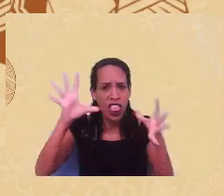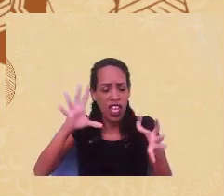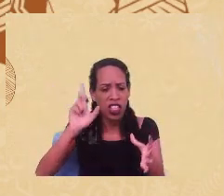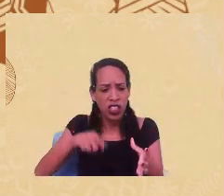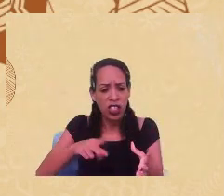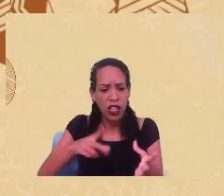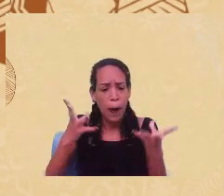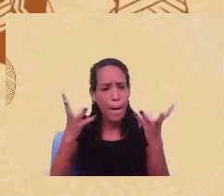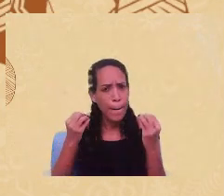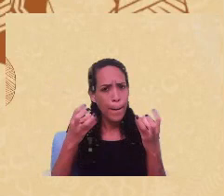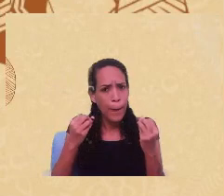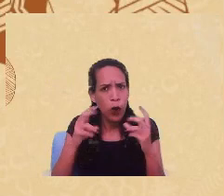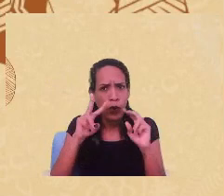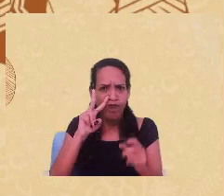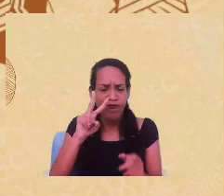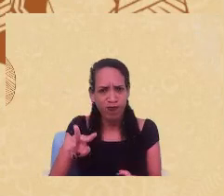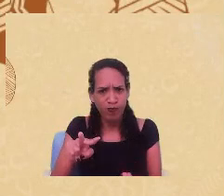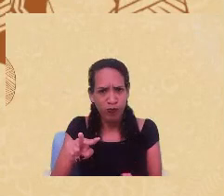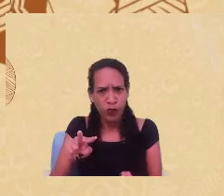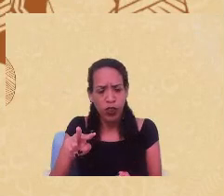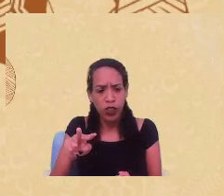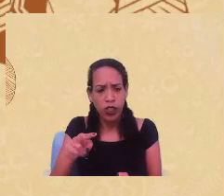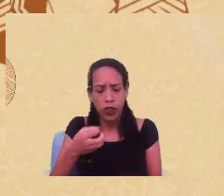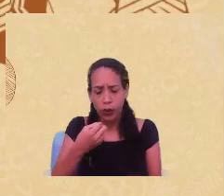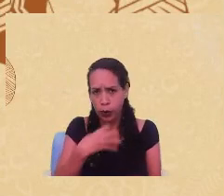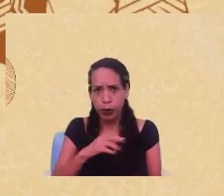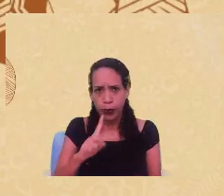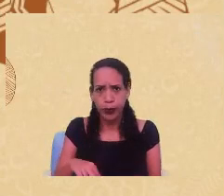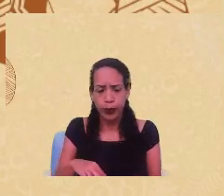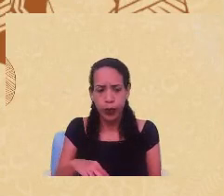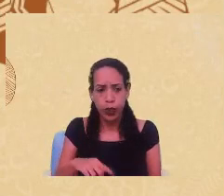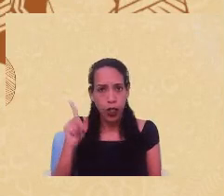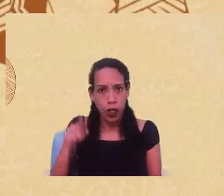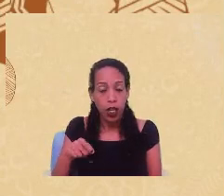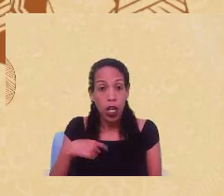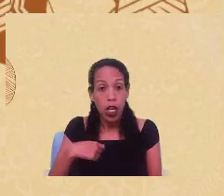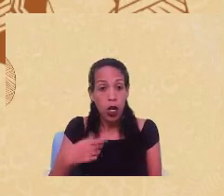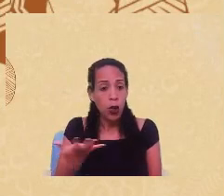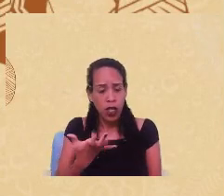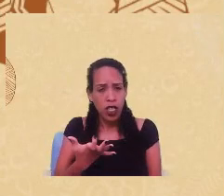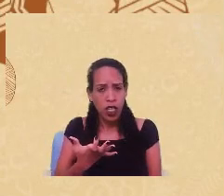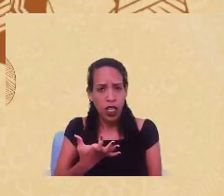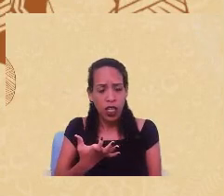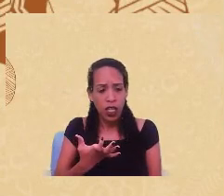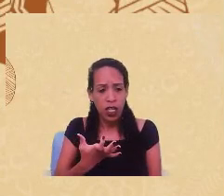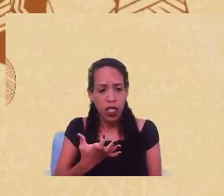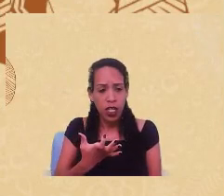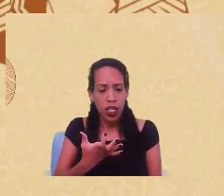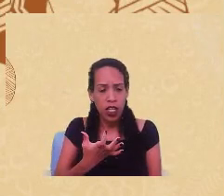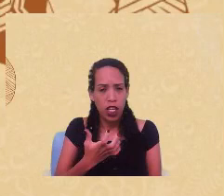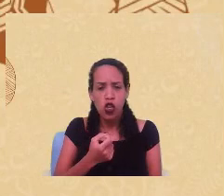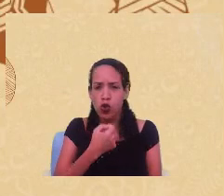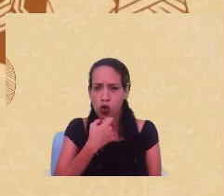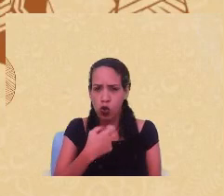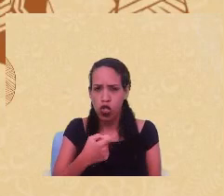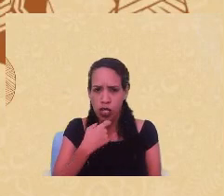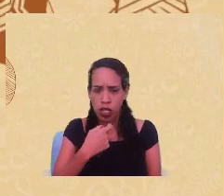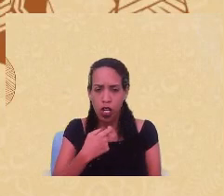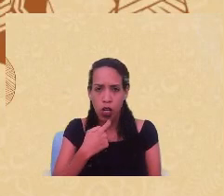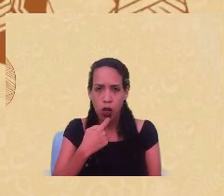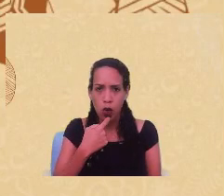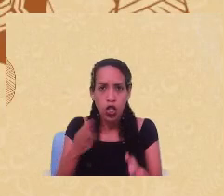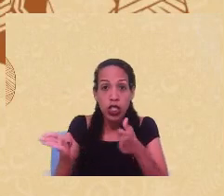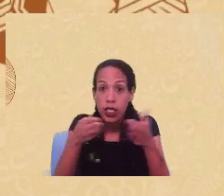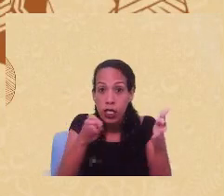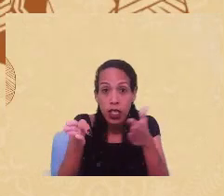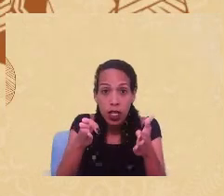bastante evidente. Tá bom? E aí, eu queria também sugerir, antes de seguir, mas uma autora e